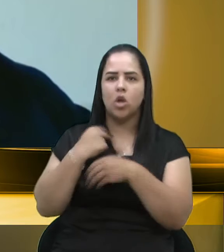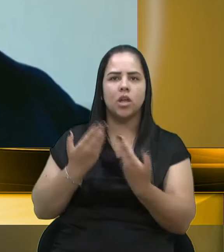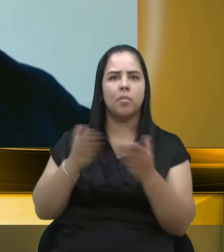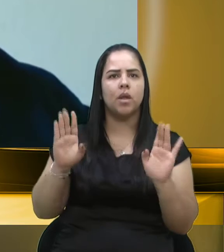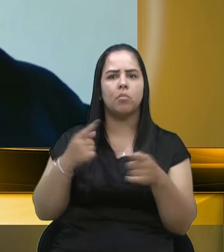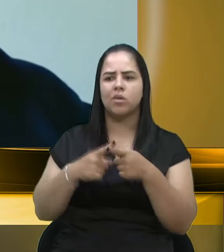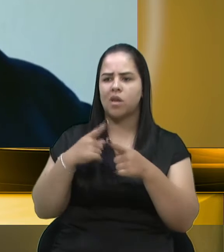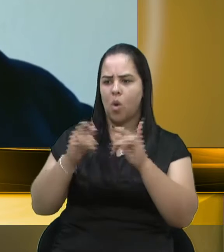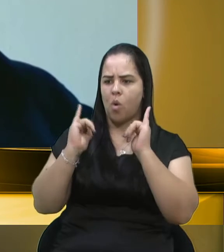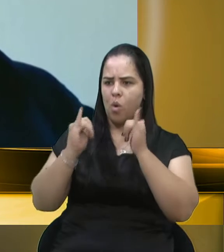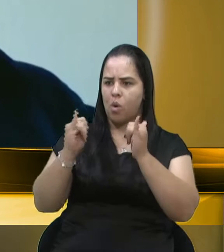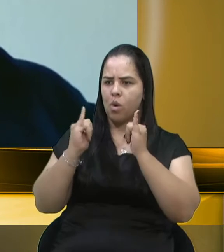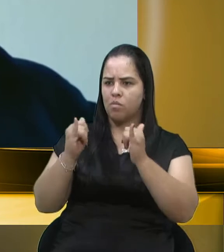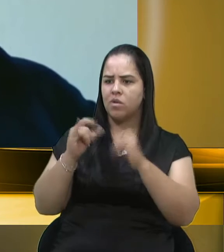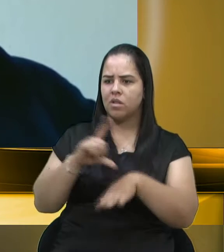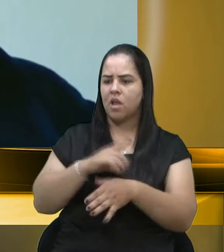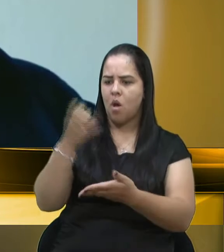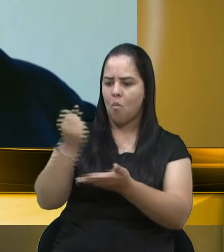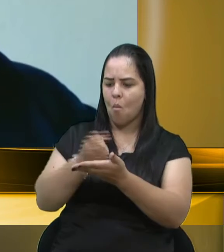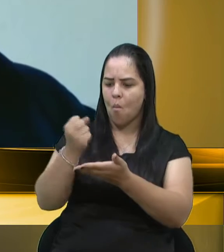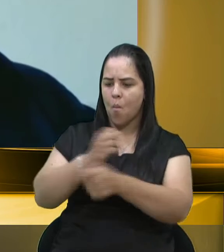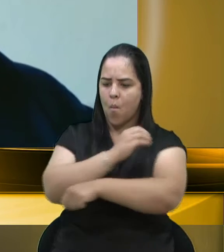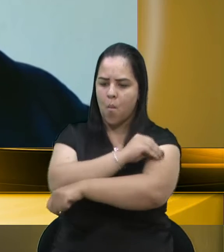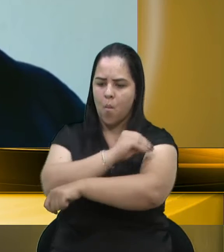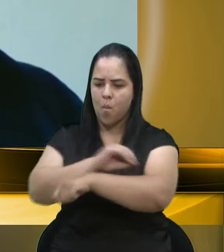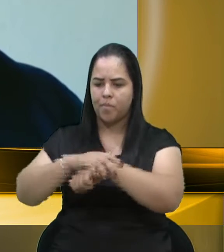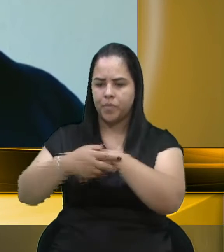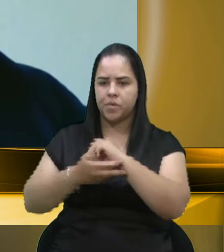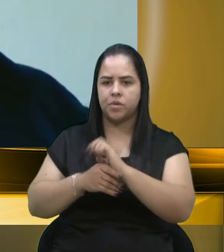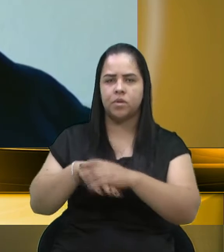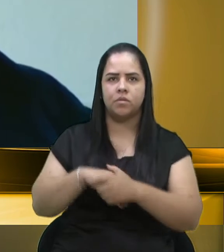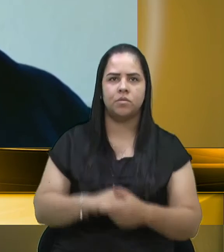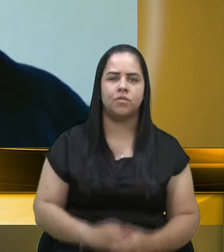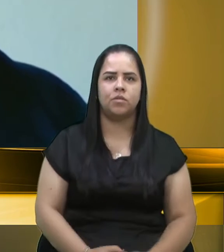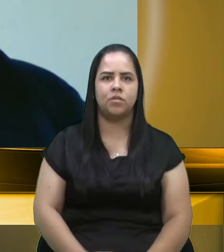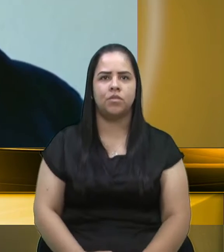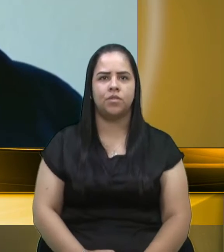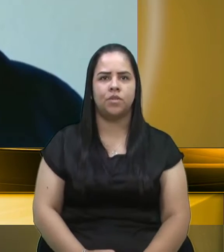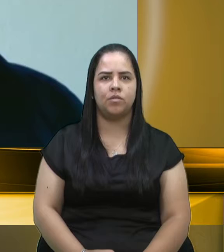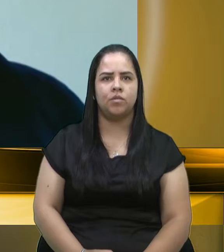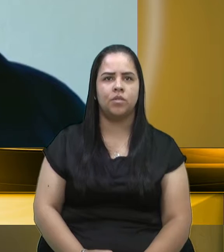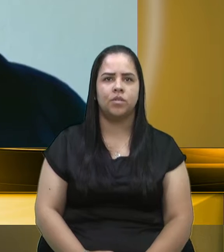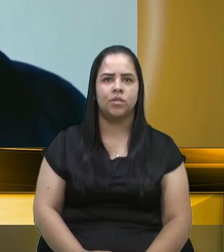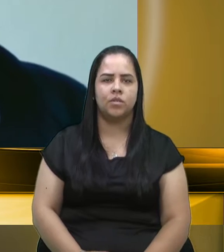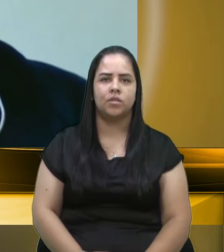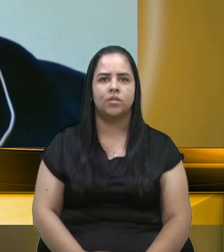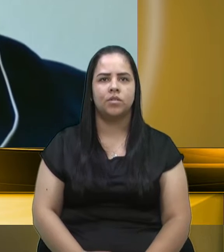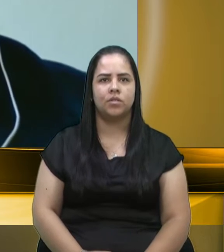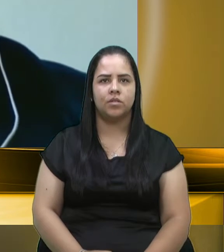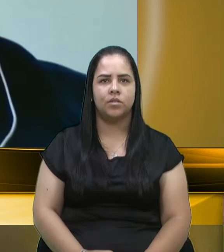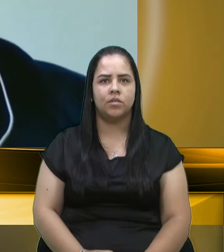ônibus agora tem o álcool e pode funcionar? Então, eu vou decender a parte, vereador Xuxa.